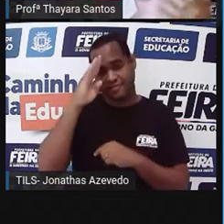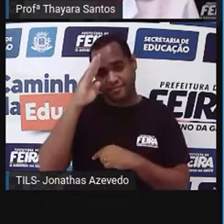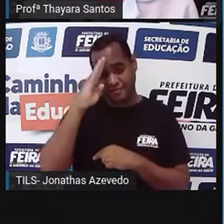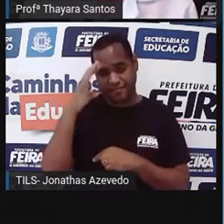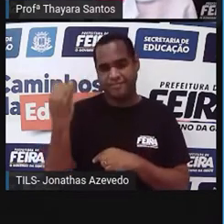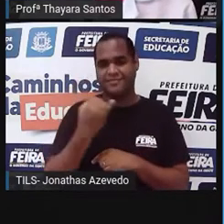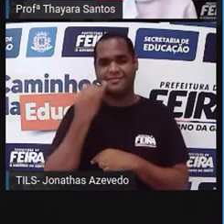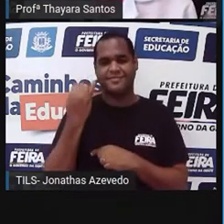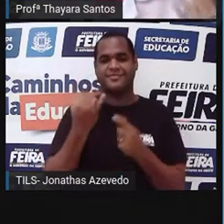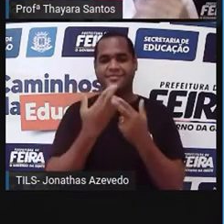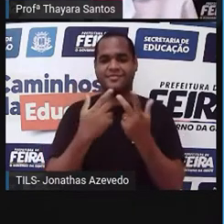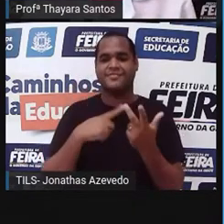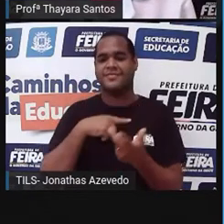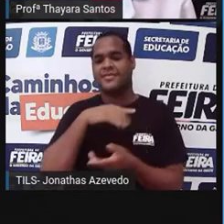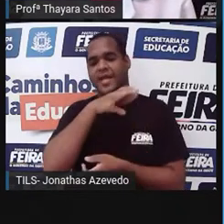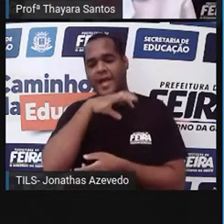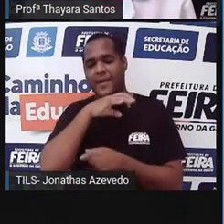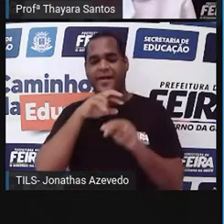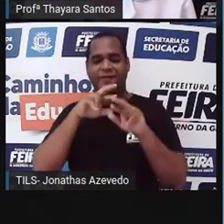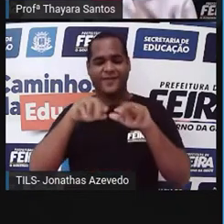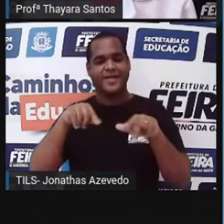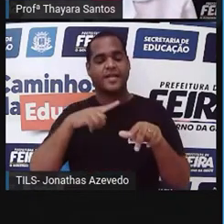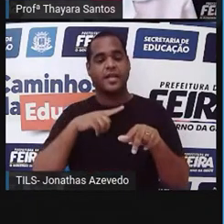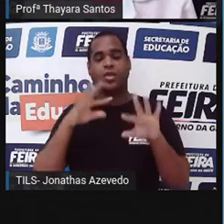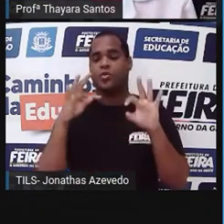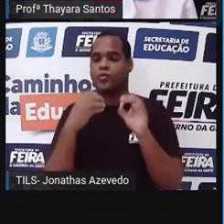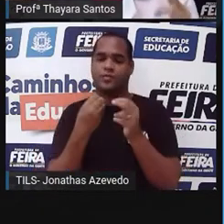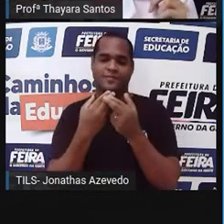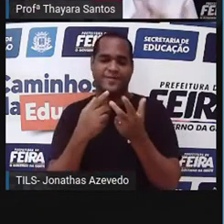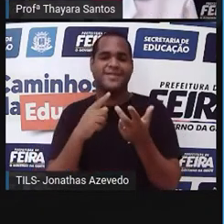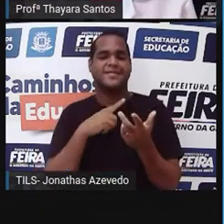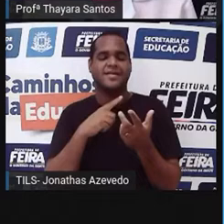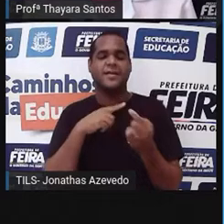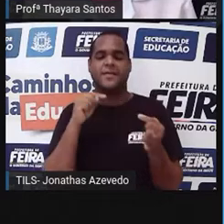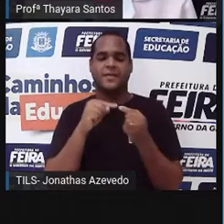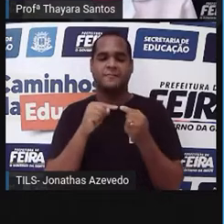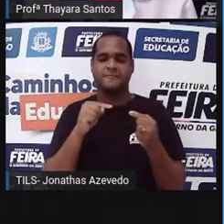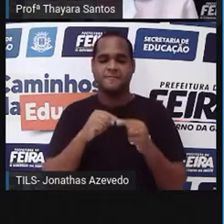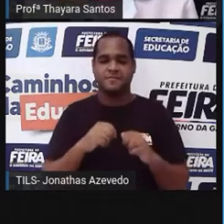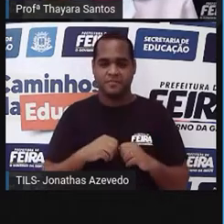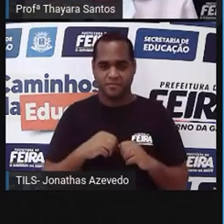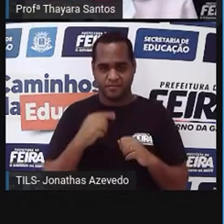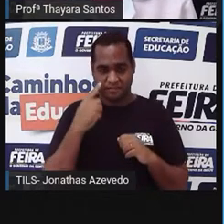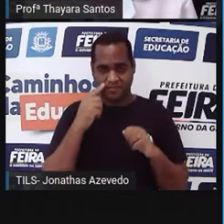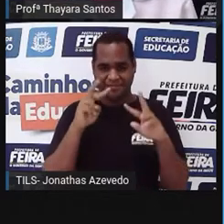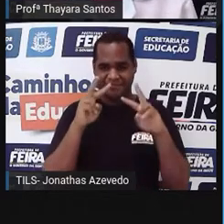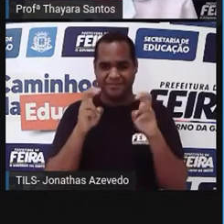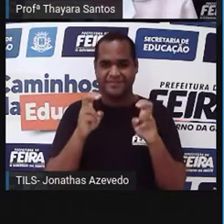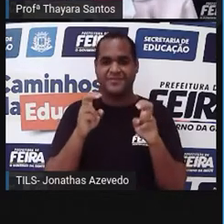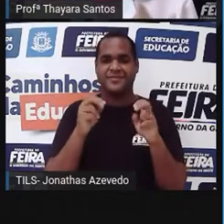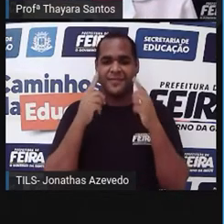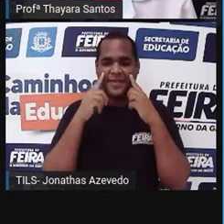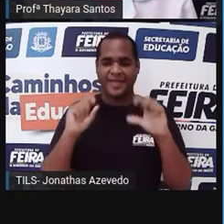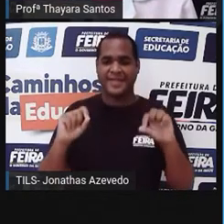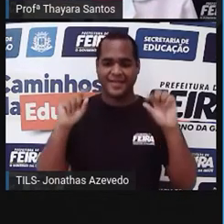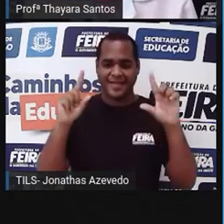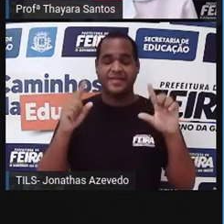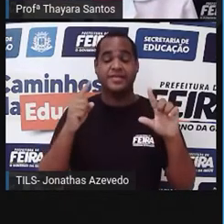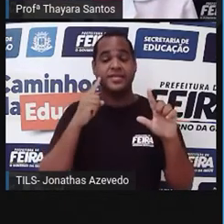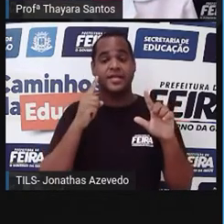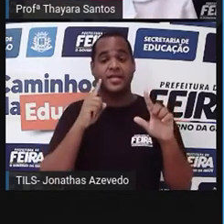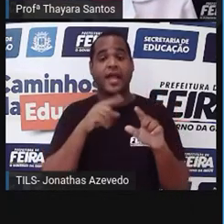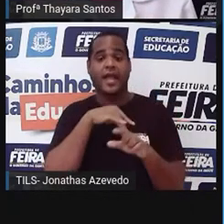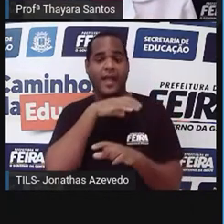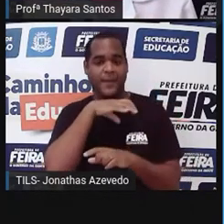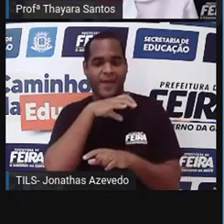é que, assim como os animais, todas as plantas são eucariontes. Vocês estão vendo aí na tela a imagem de uma célula animal, essa daí